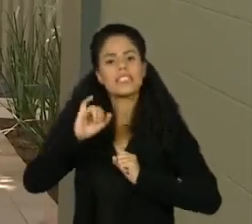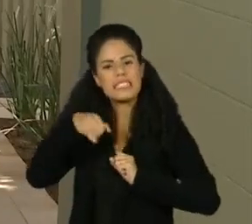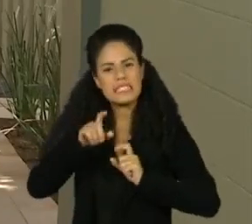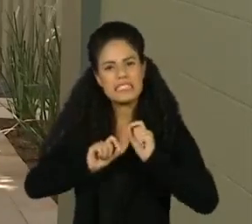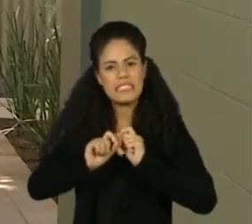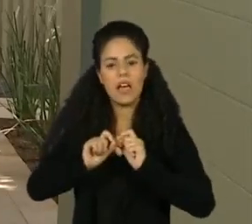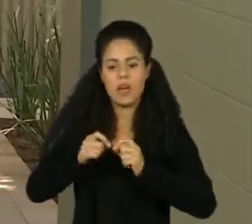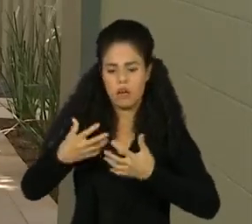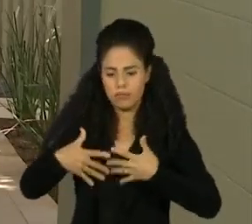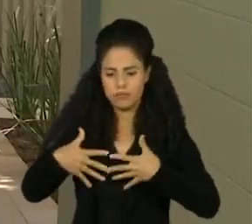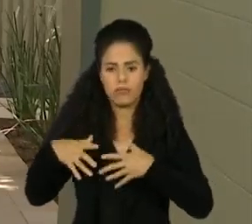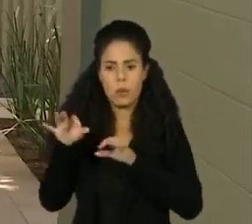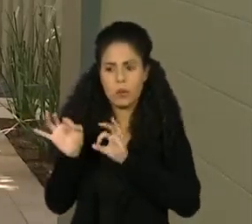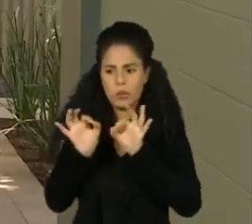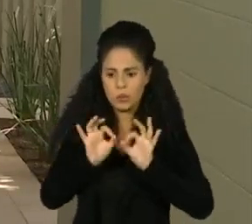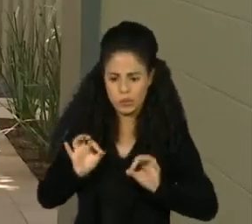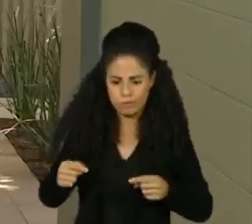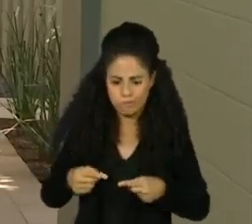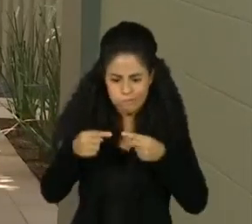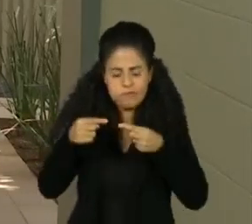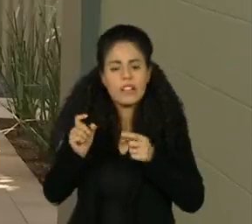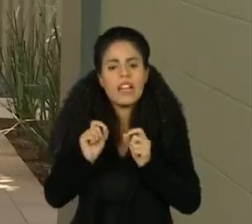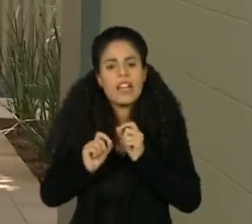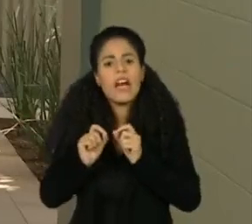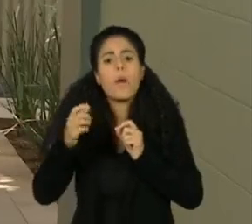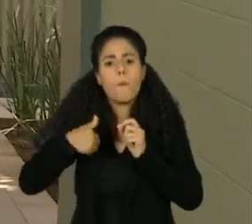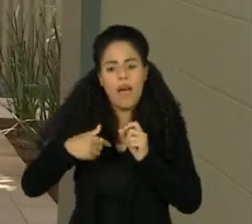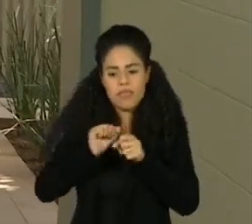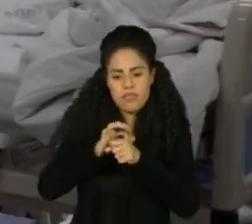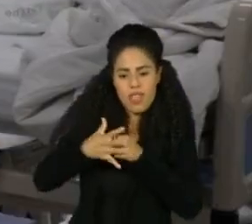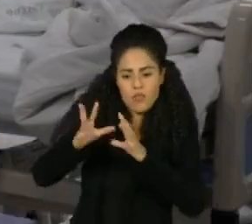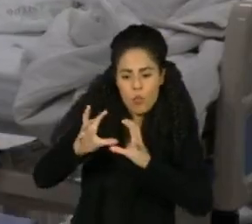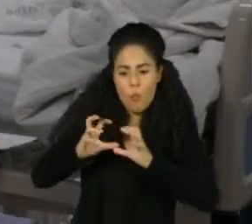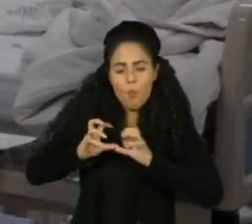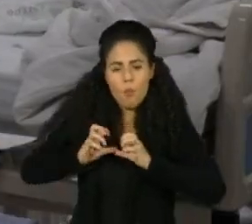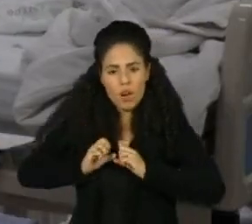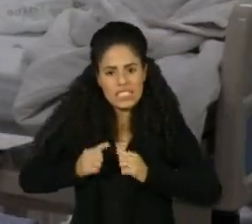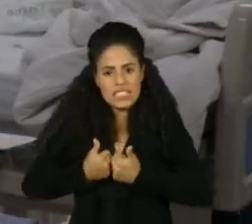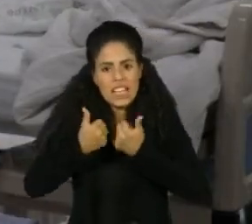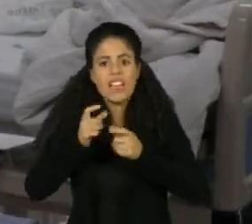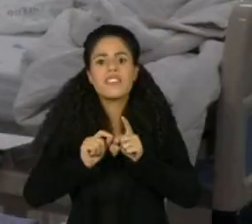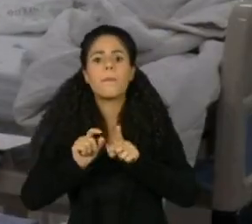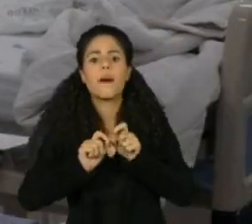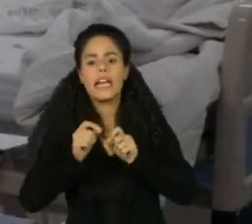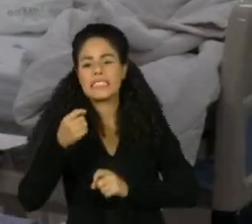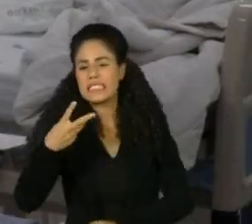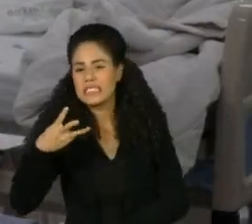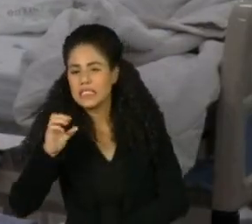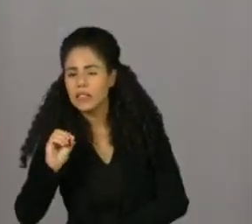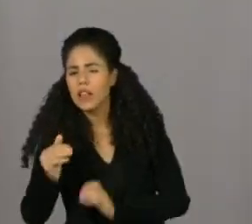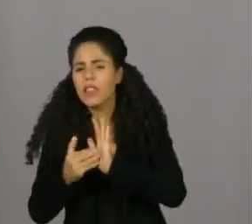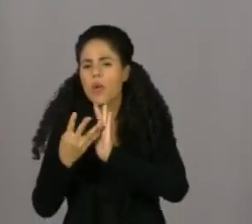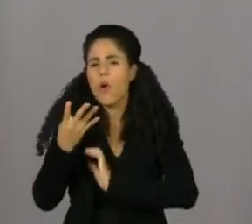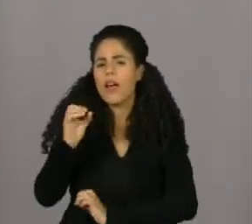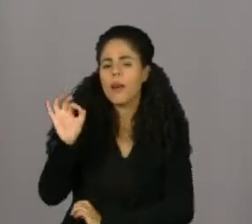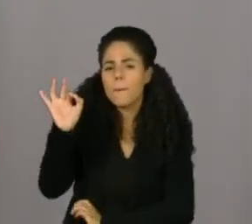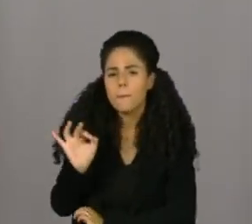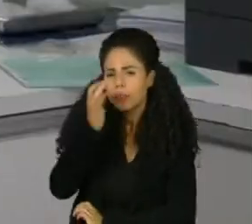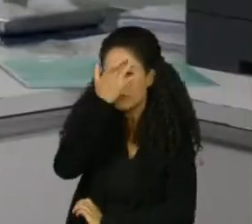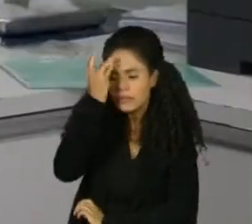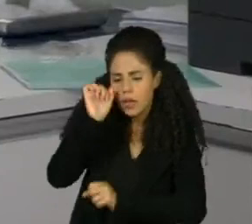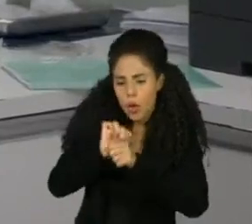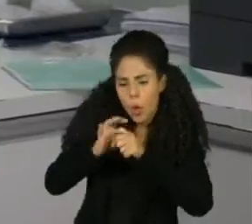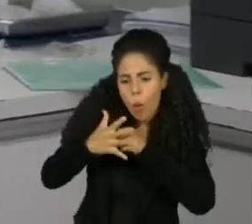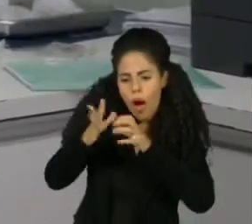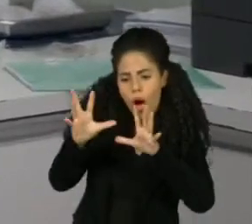às alterações orgânicas que o próprio vírus provoca no organismo. De 30 a 40% das pessoas contaminadas por Covid